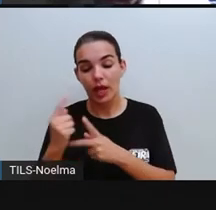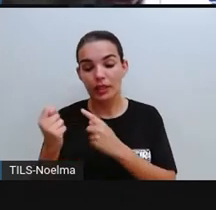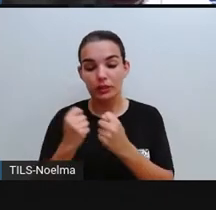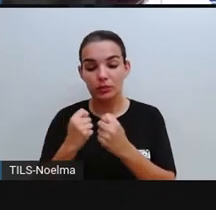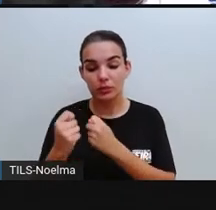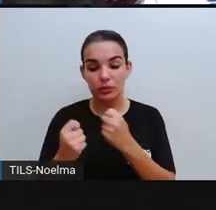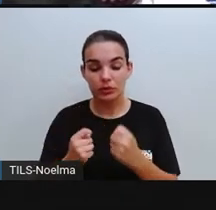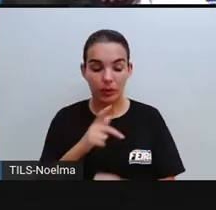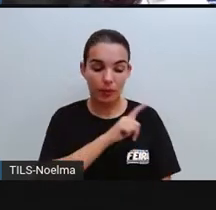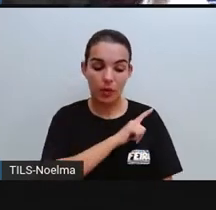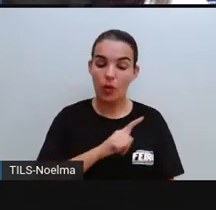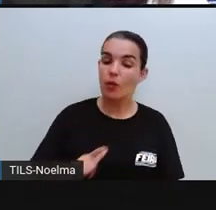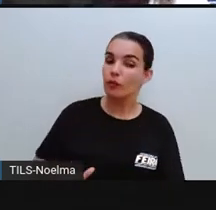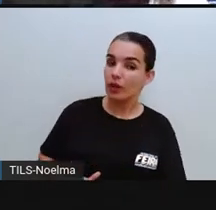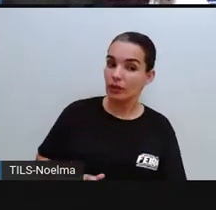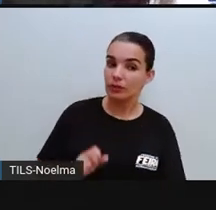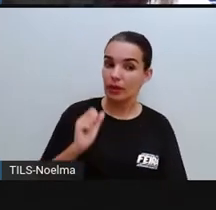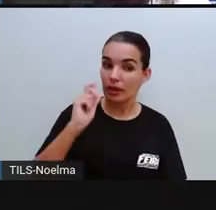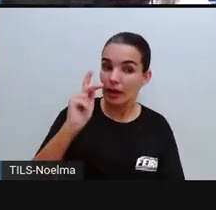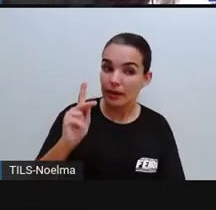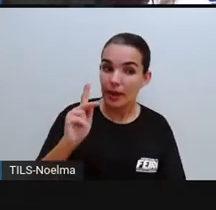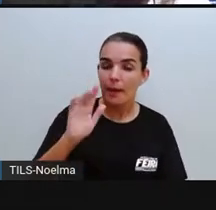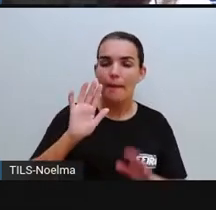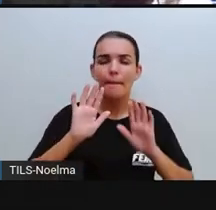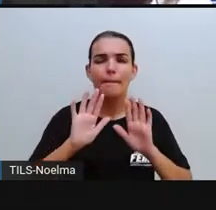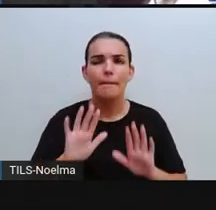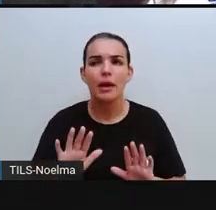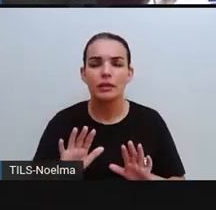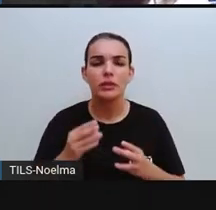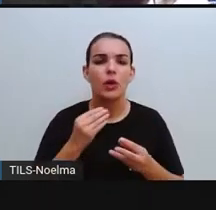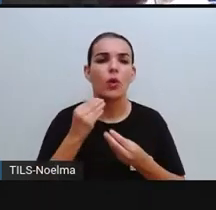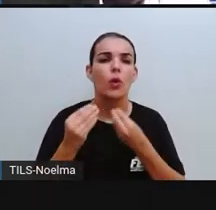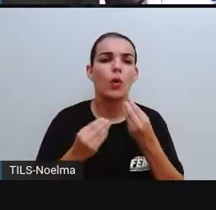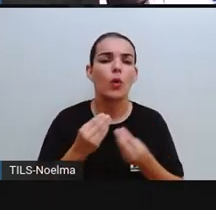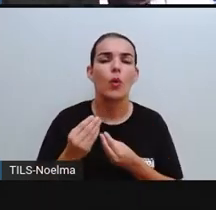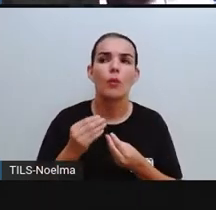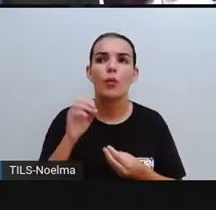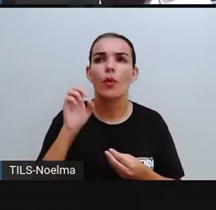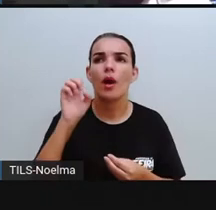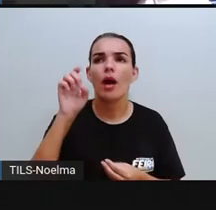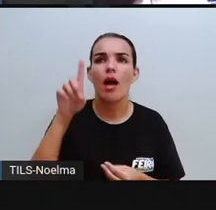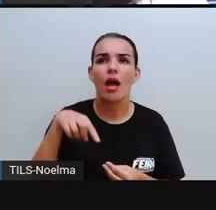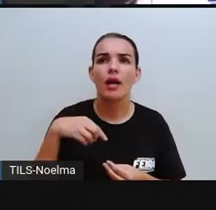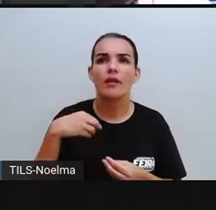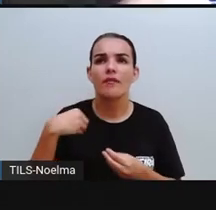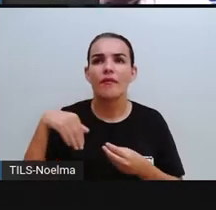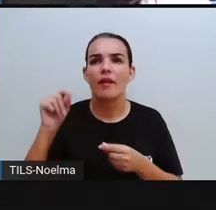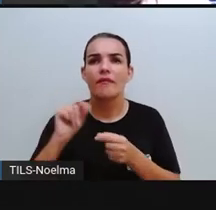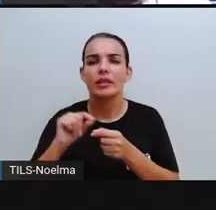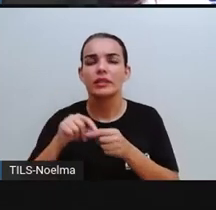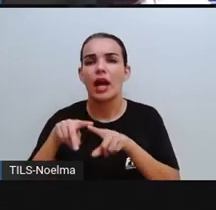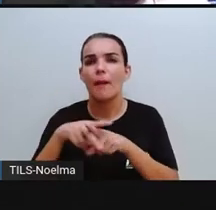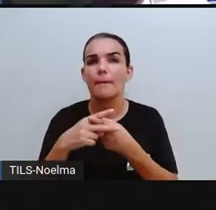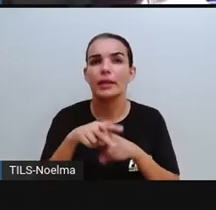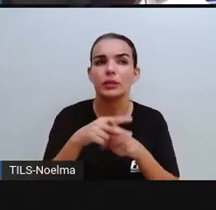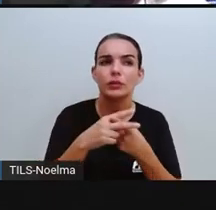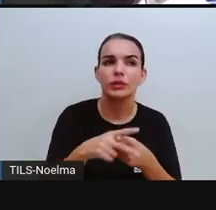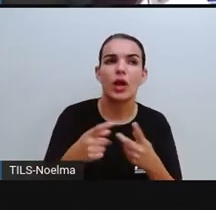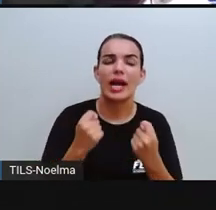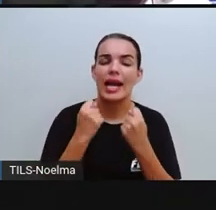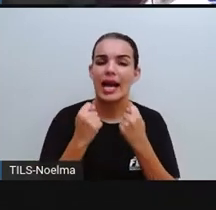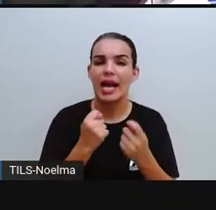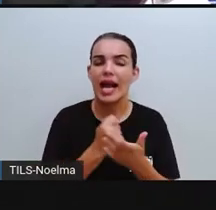pelo poder público, certo? E como é, Pró, que ele vai fazer essa manutenção para garantir aí